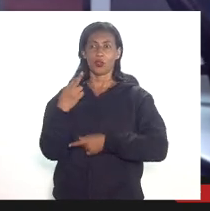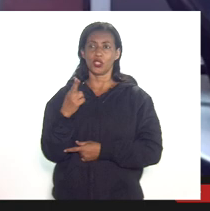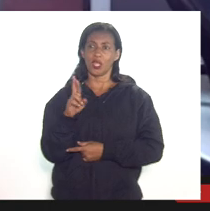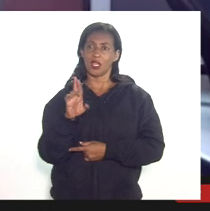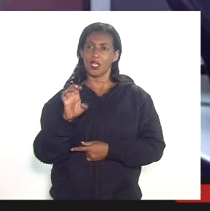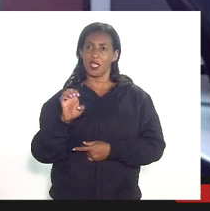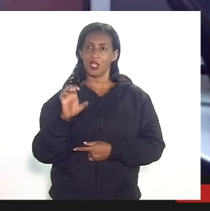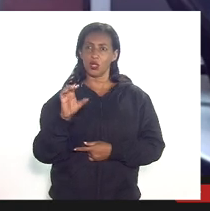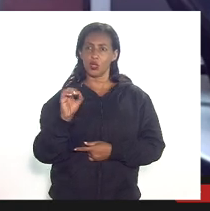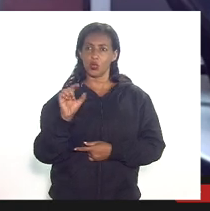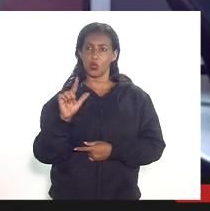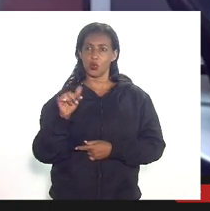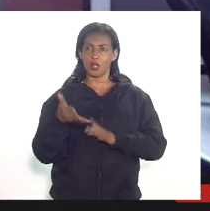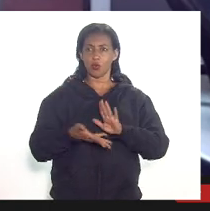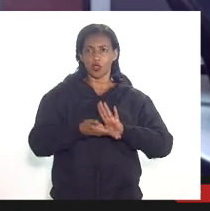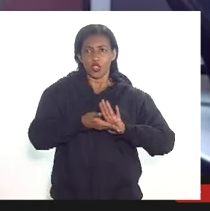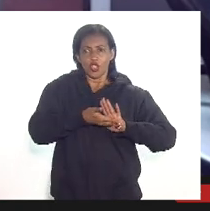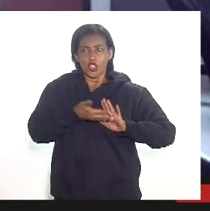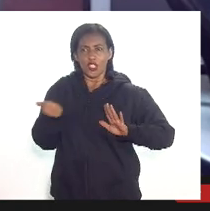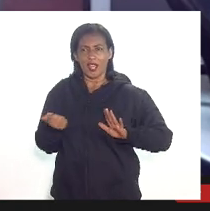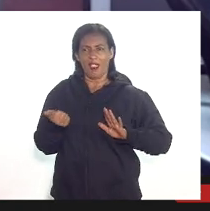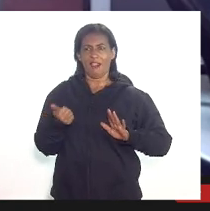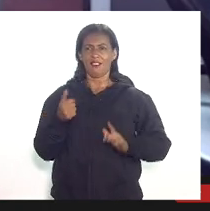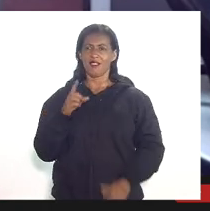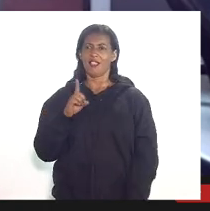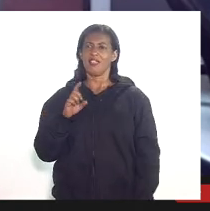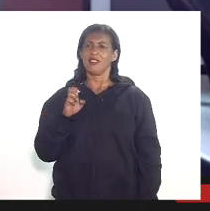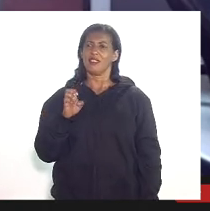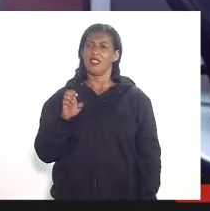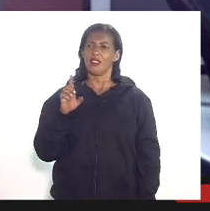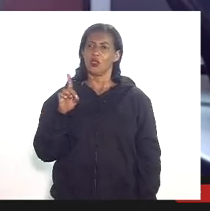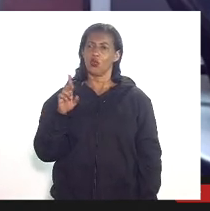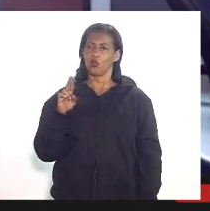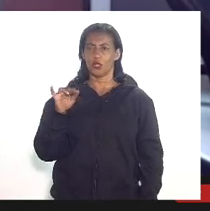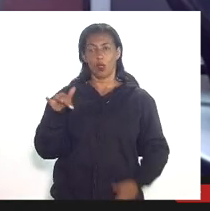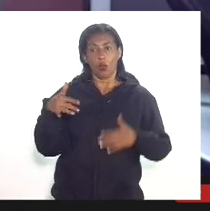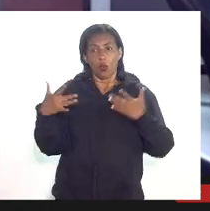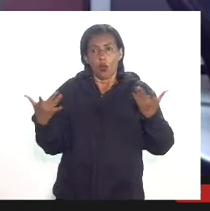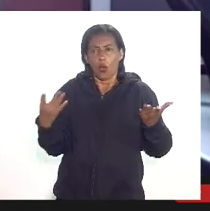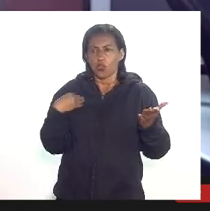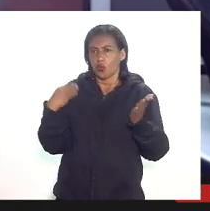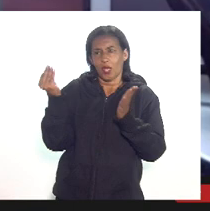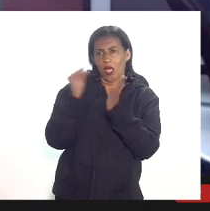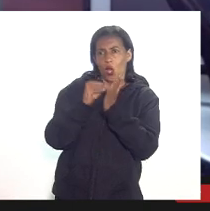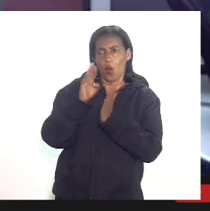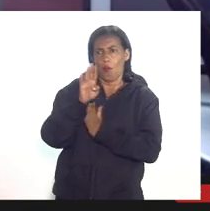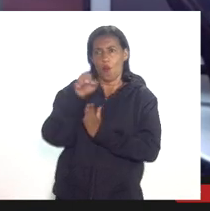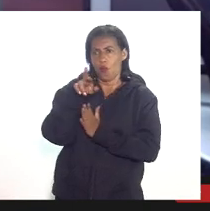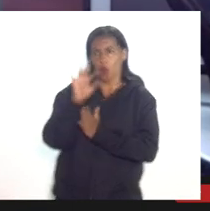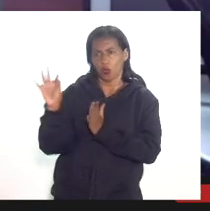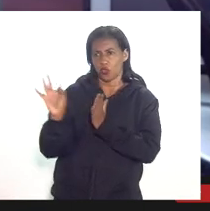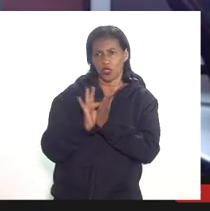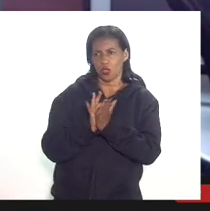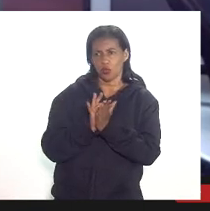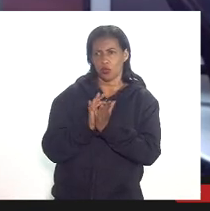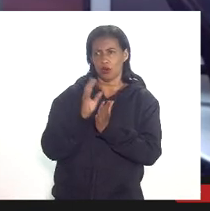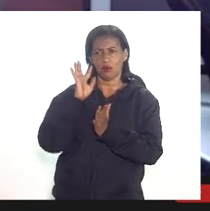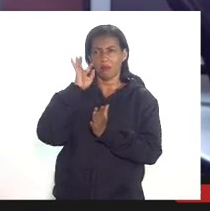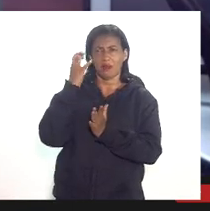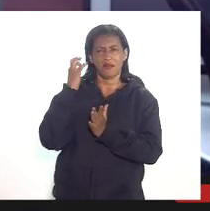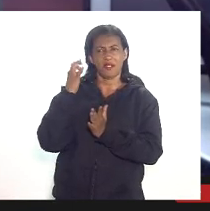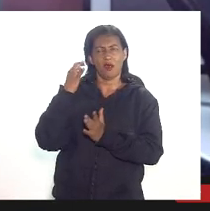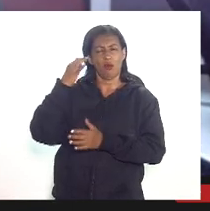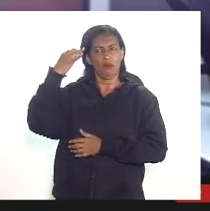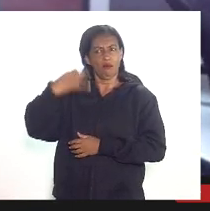12 de 2014 retirar essa possibilidade de dedução é lógico que eu não quero que entre aqui o bônus de assinatura até porque eu entendo que não tem previsão legal